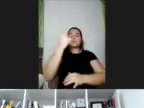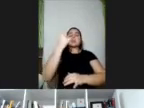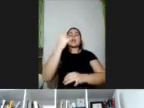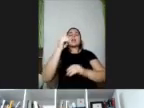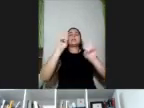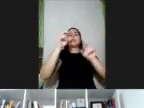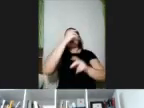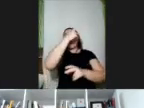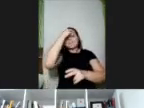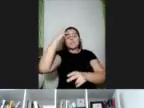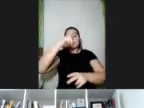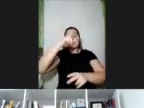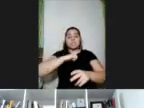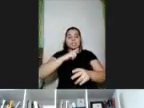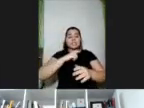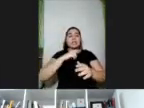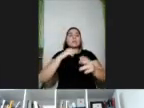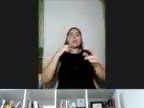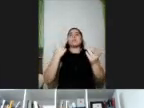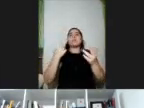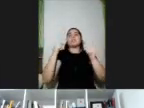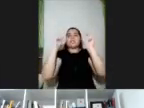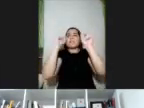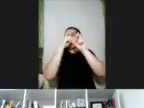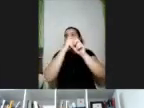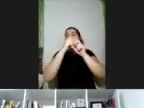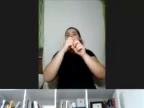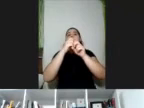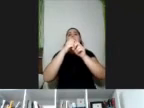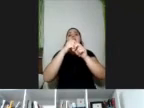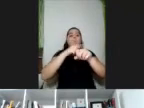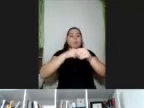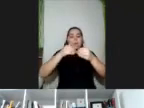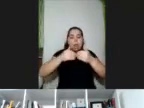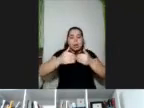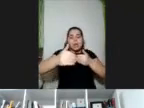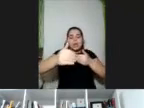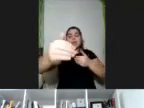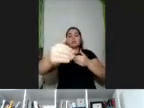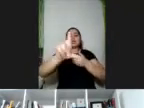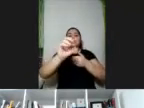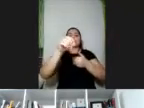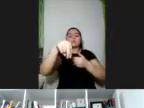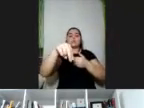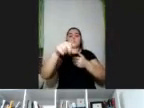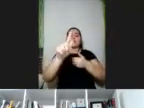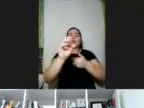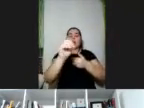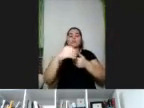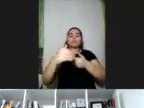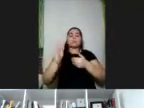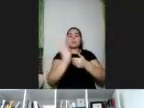Então, não é algo assim que eu estou com deficiência. É uma deficiência, tem essa perspectiva do longo prazo,